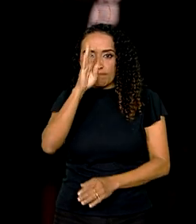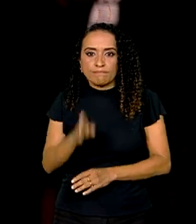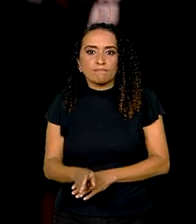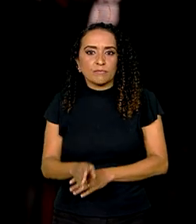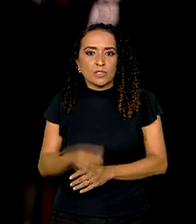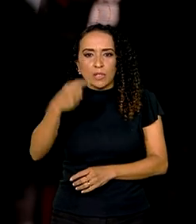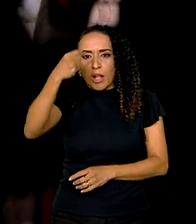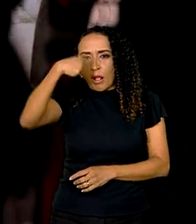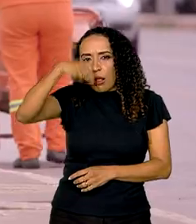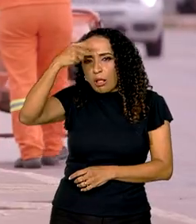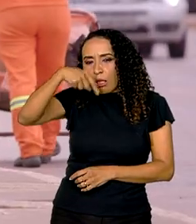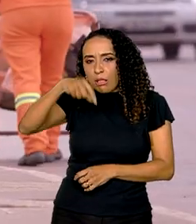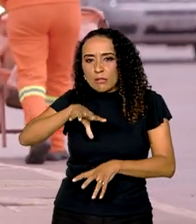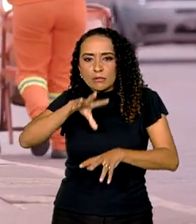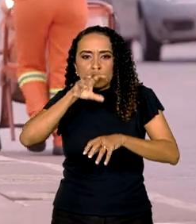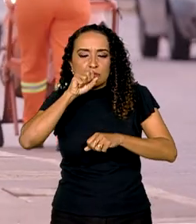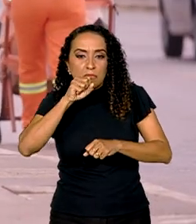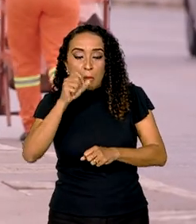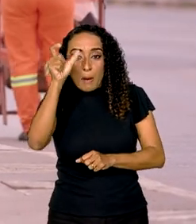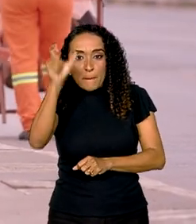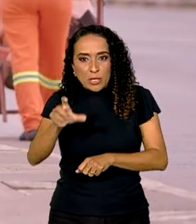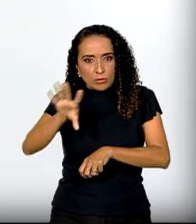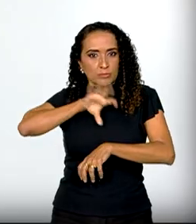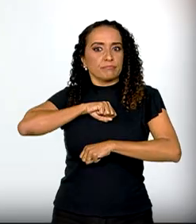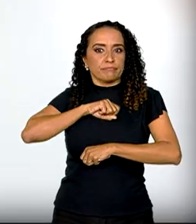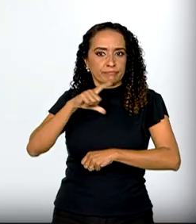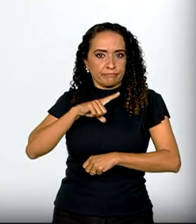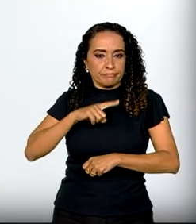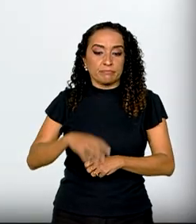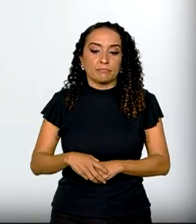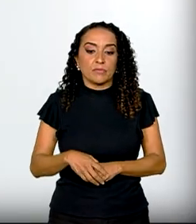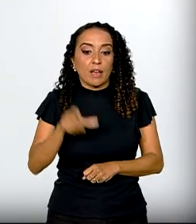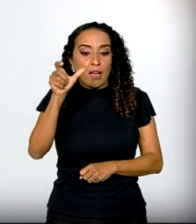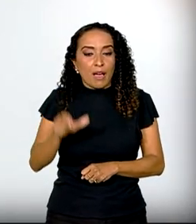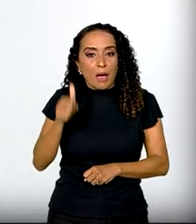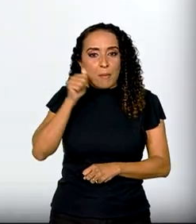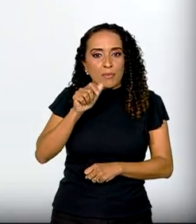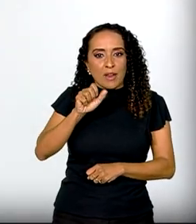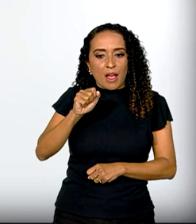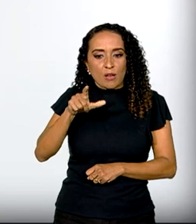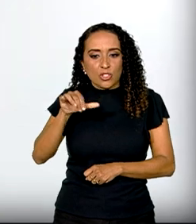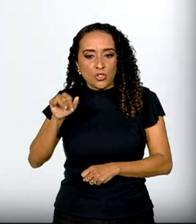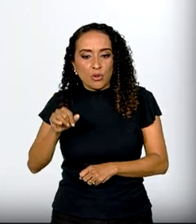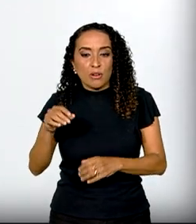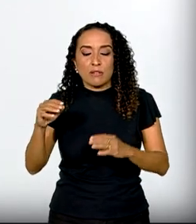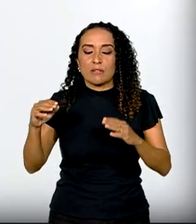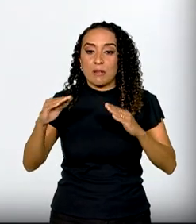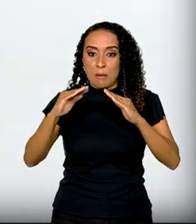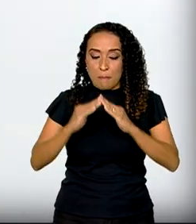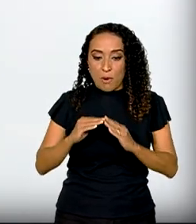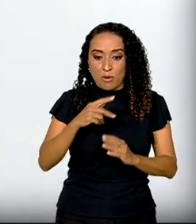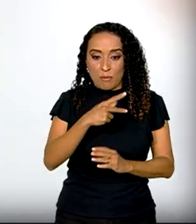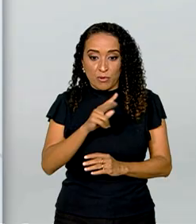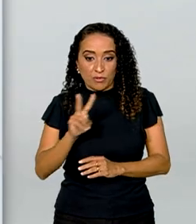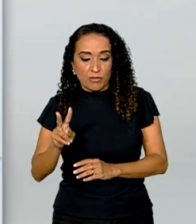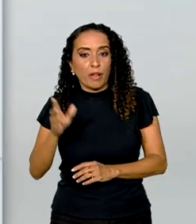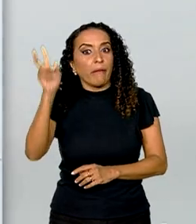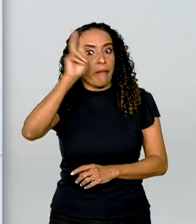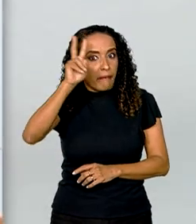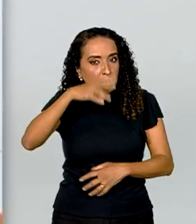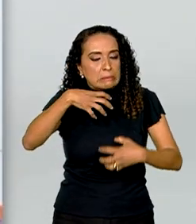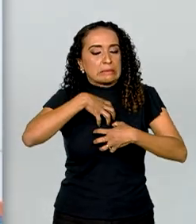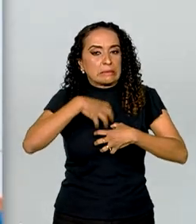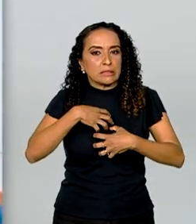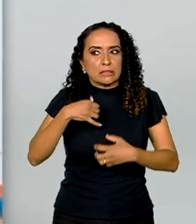gotículas respiratórias de uma pessoa infectada. A Alcione, que mora em Porto Velho, lembra bem dos sintomas. Ela